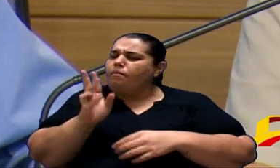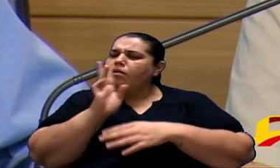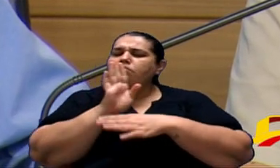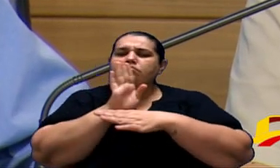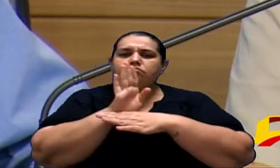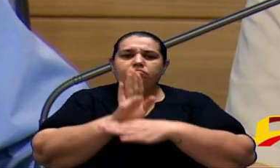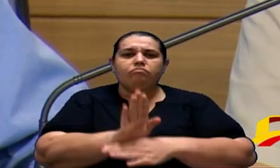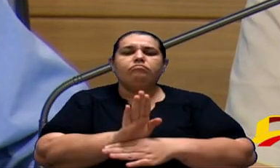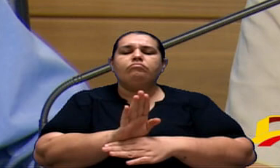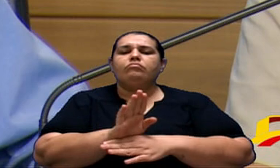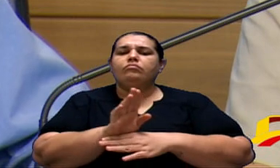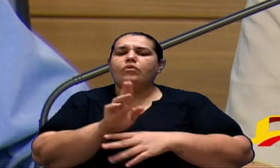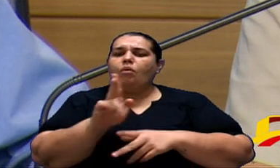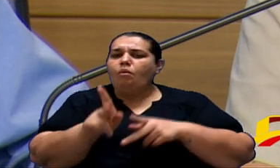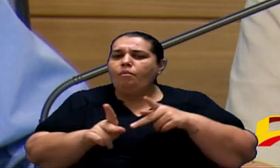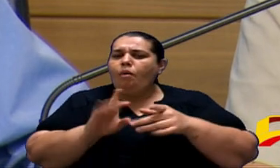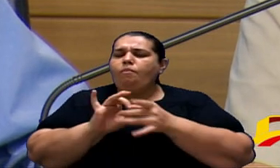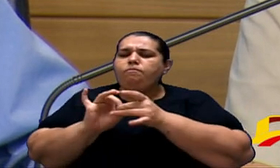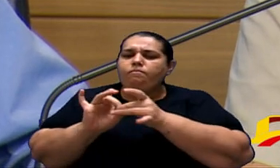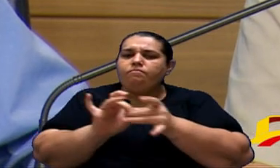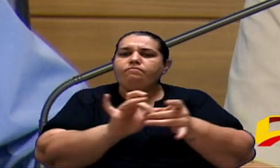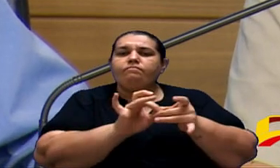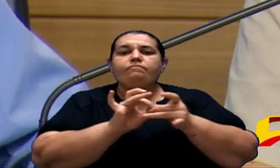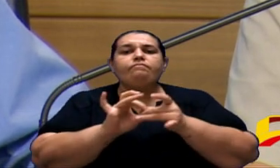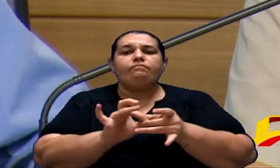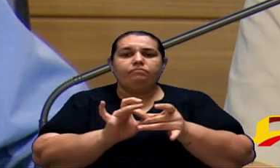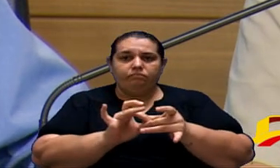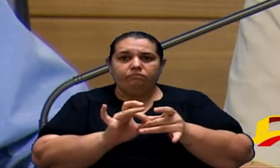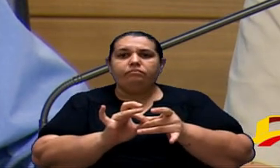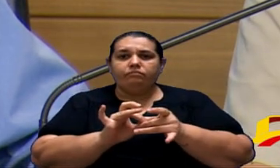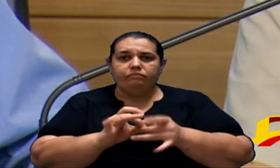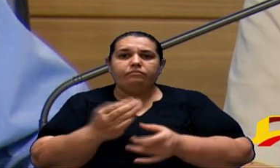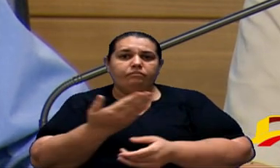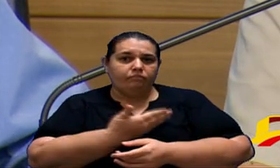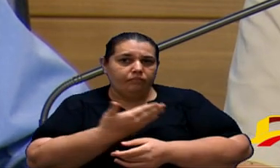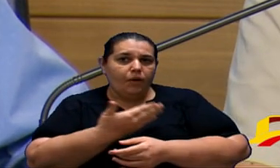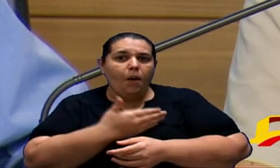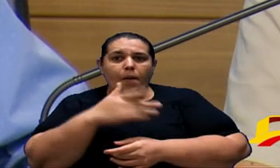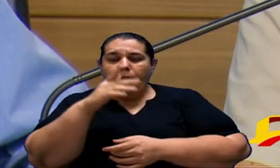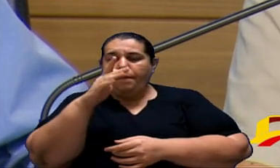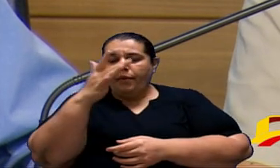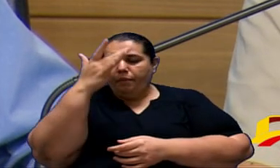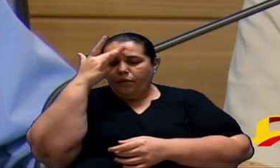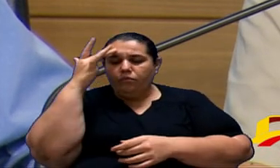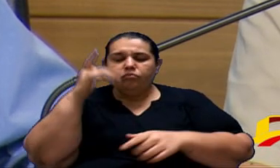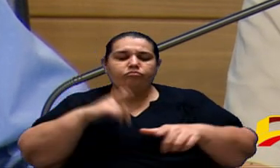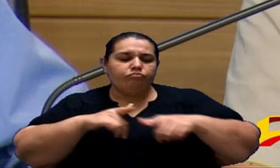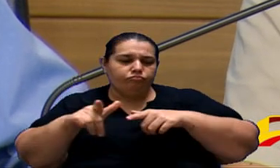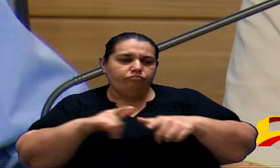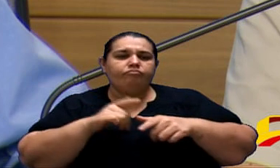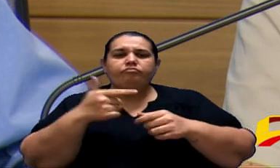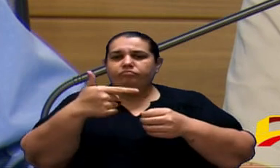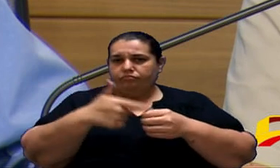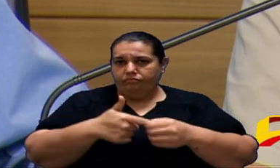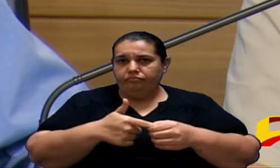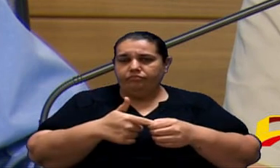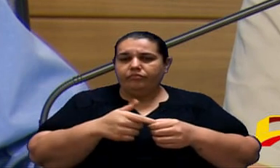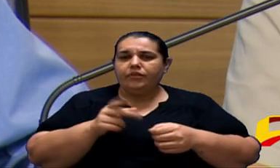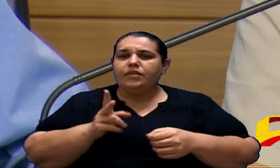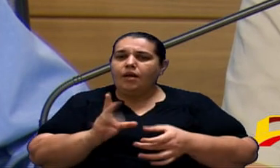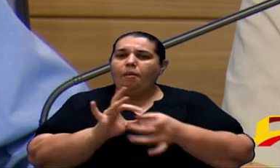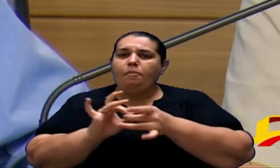com o deputado Cezinha estará junto com nossos companheiros frentistas e frentistas do Brasil inteiro conte